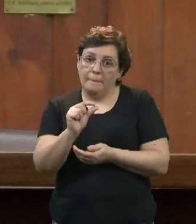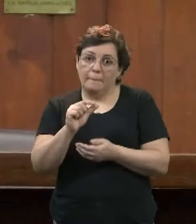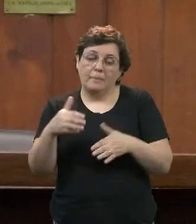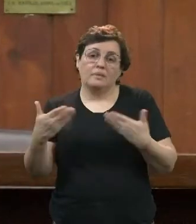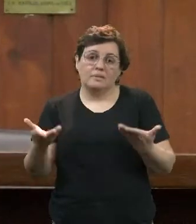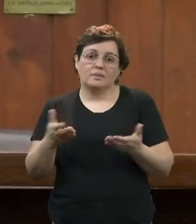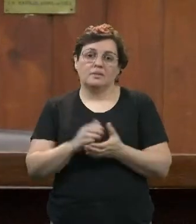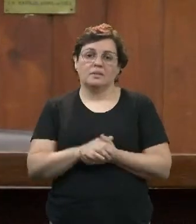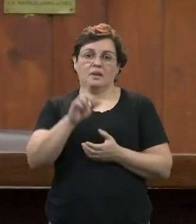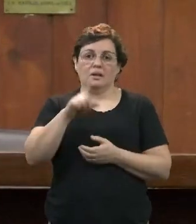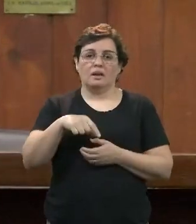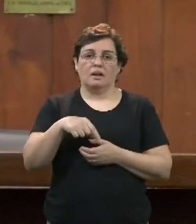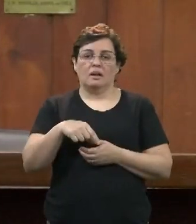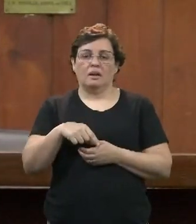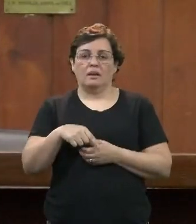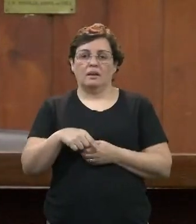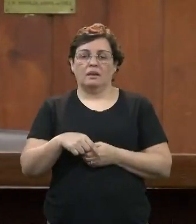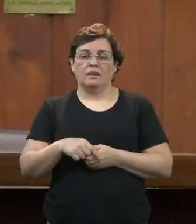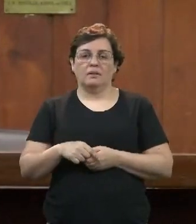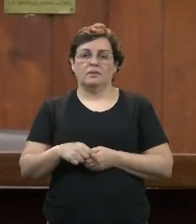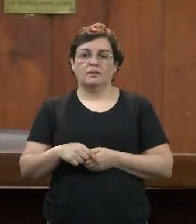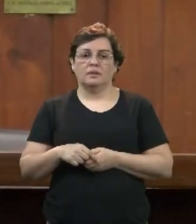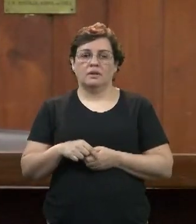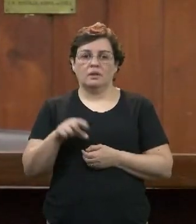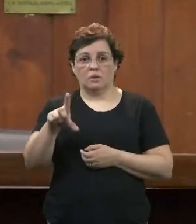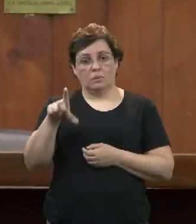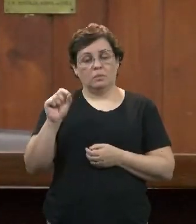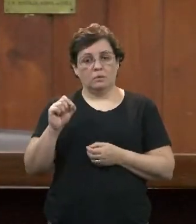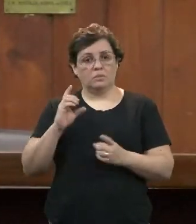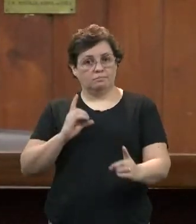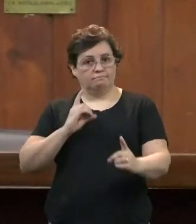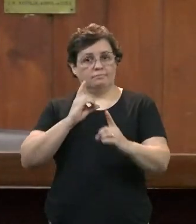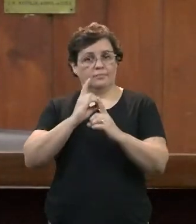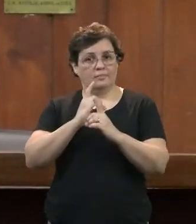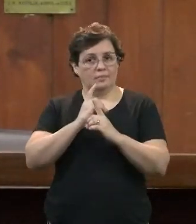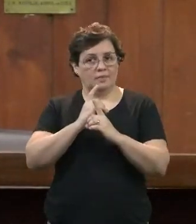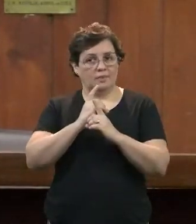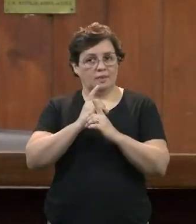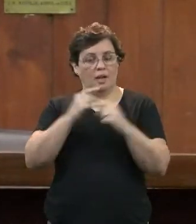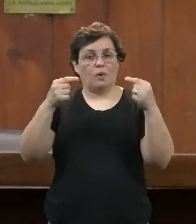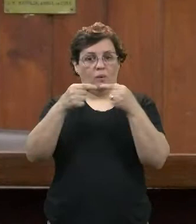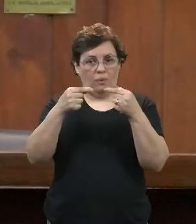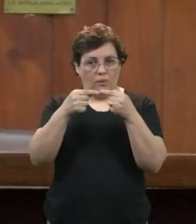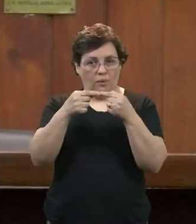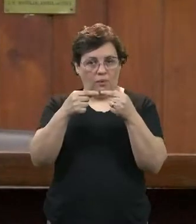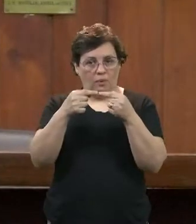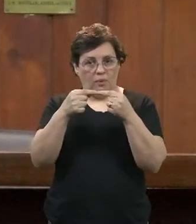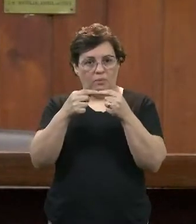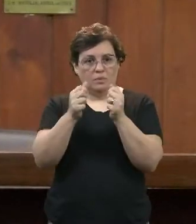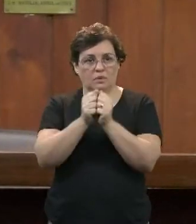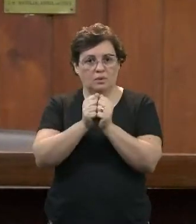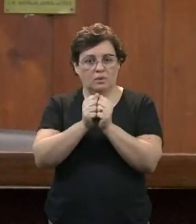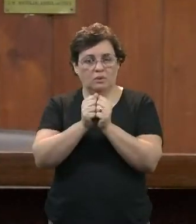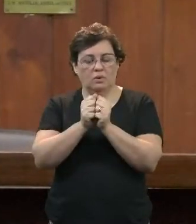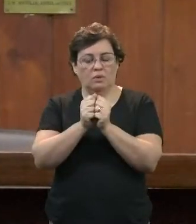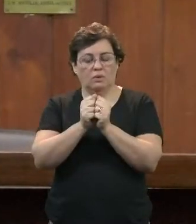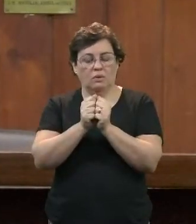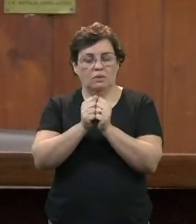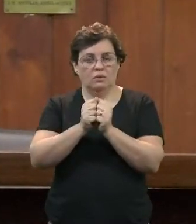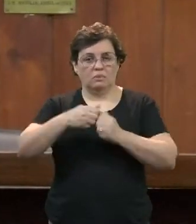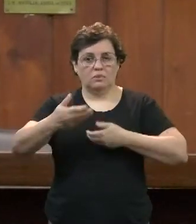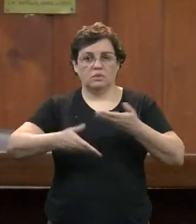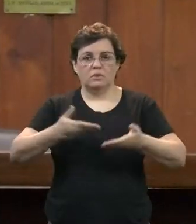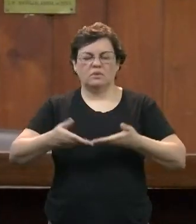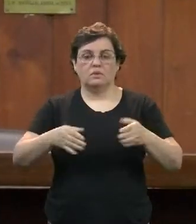Então, acho que essa é uma opção que vem de encontro aos desejos dos servidores e até também da própria Câmara em